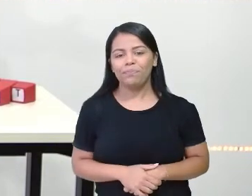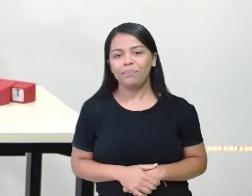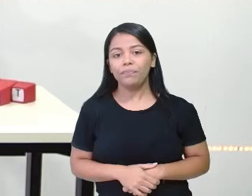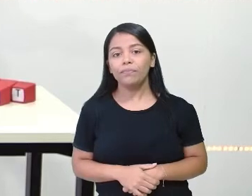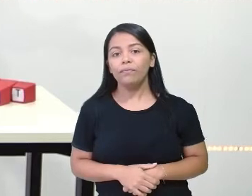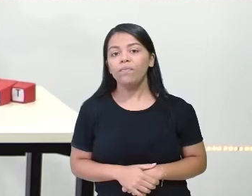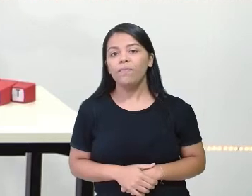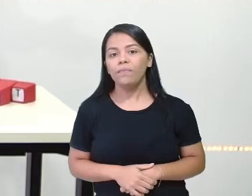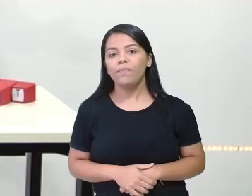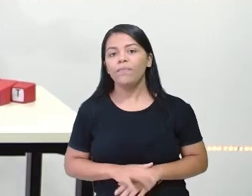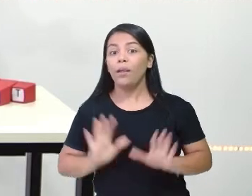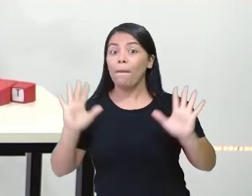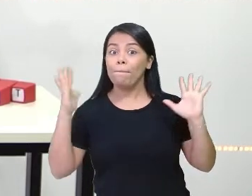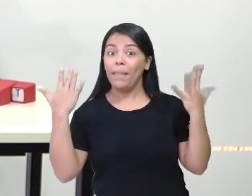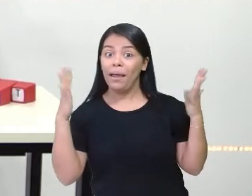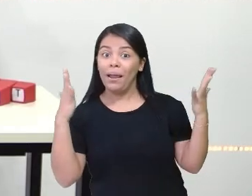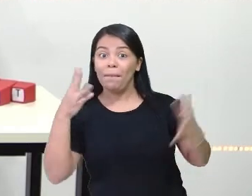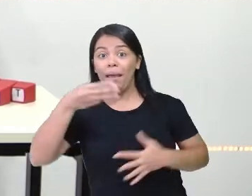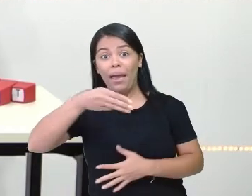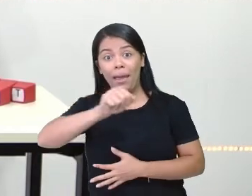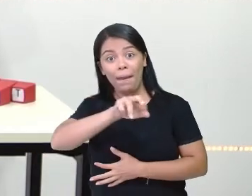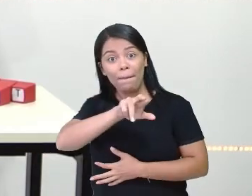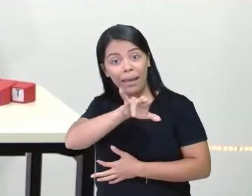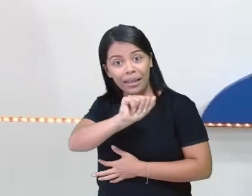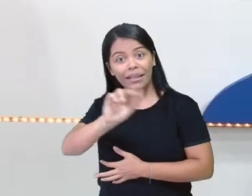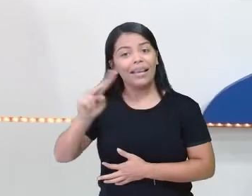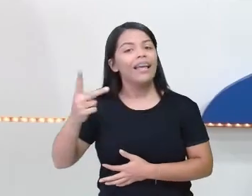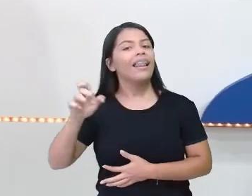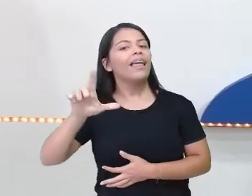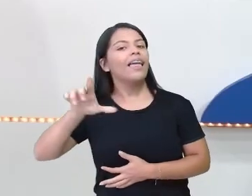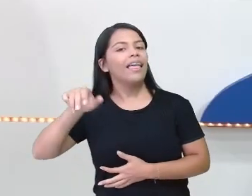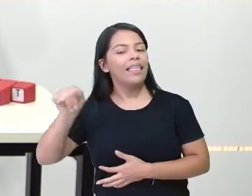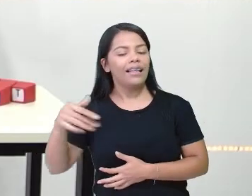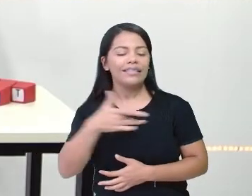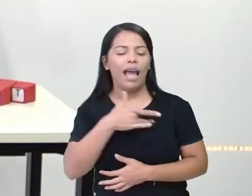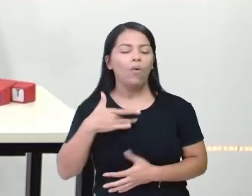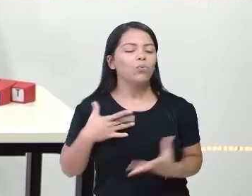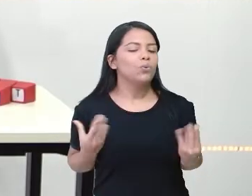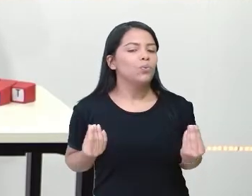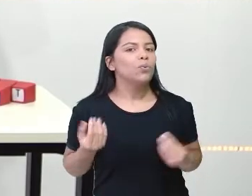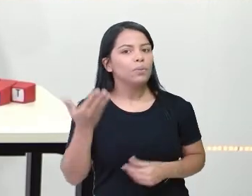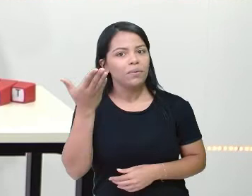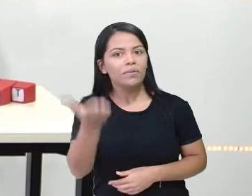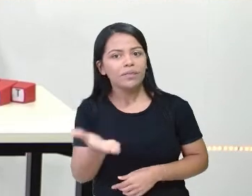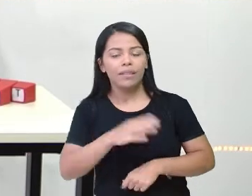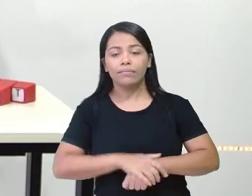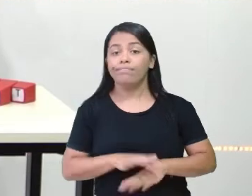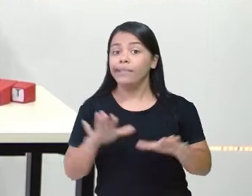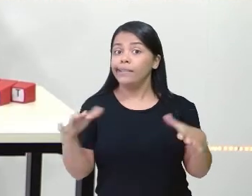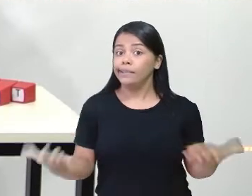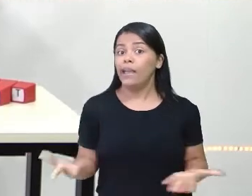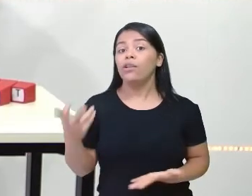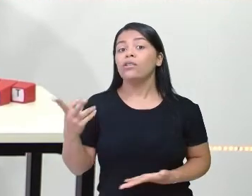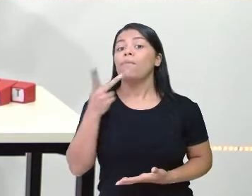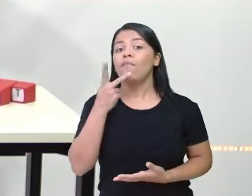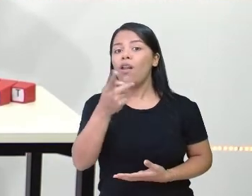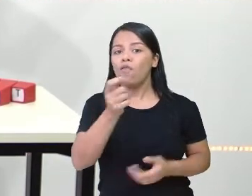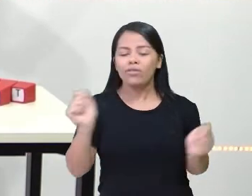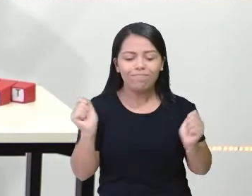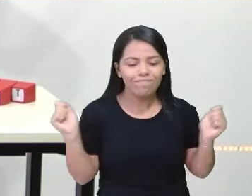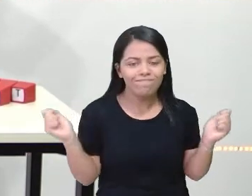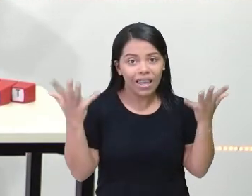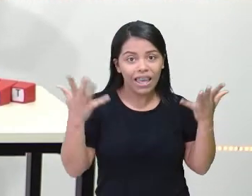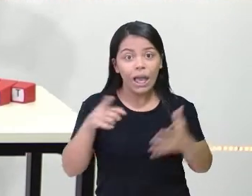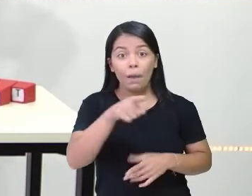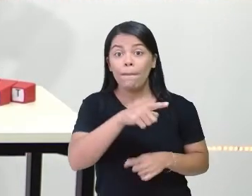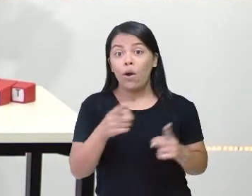é? Ah, Maria Helena. Muita saúde, Maria Helena? E como eu sempre digo, vocês arrasam. Imaginem se o Educa não